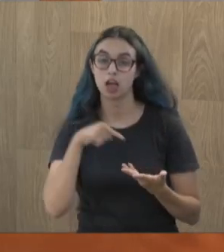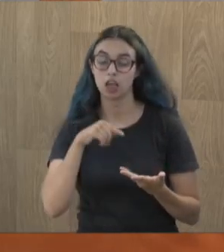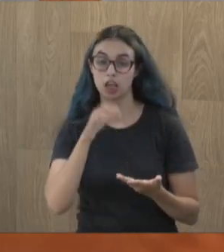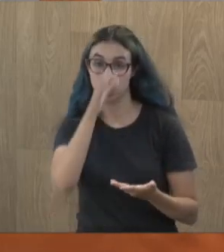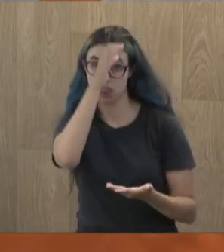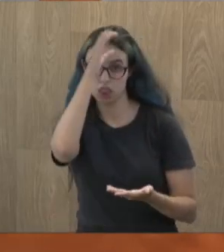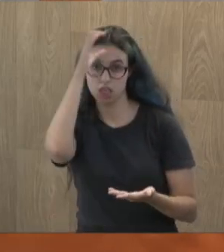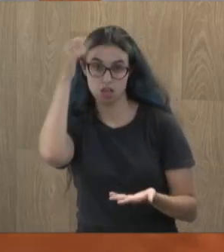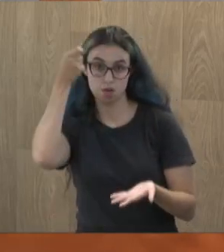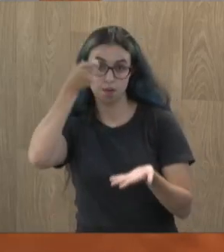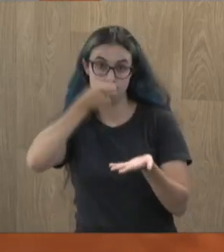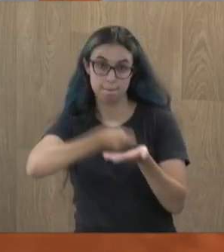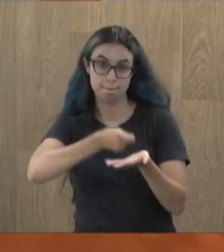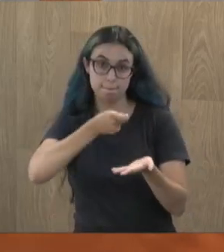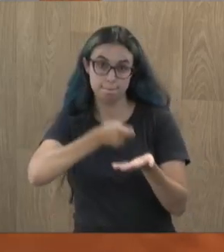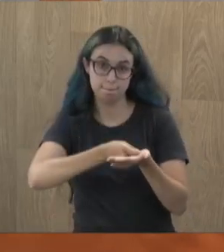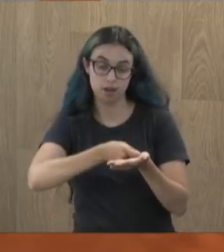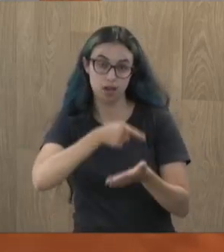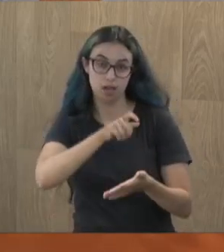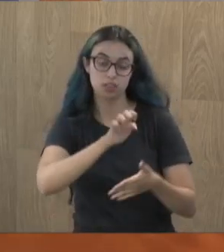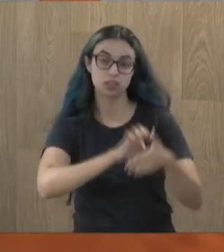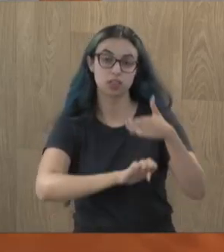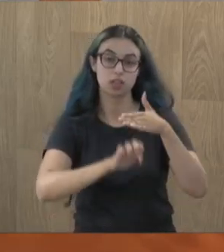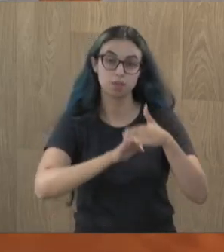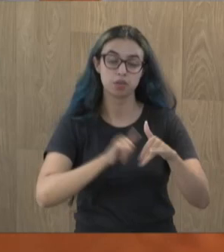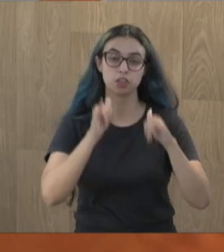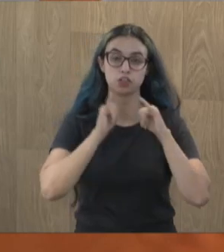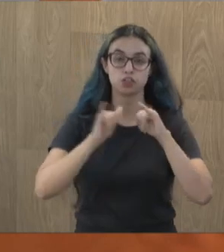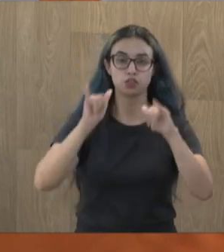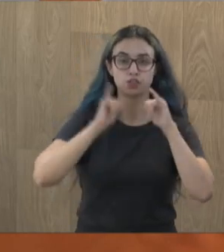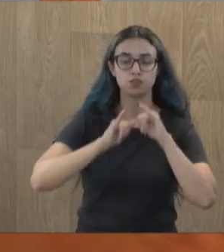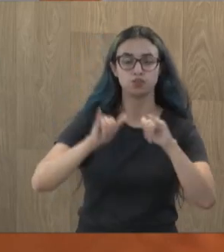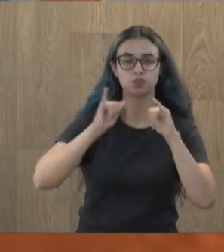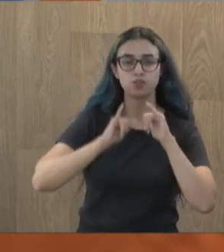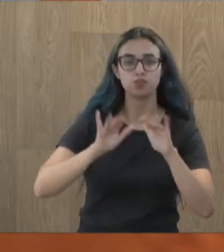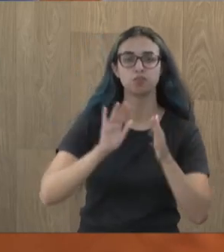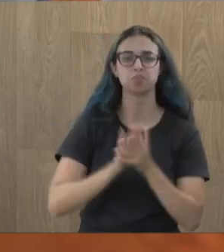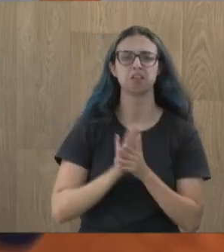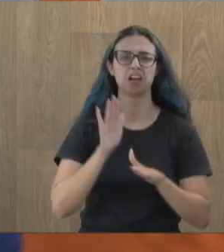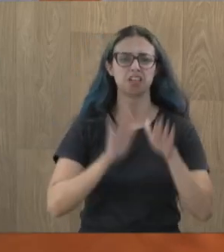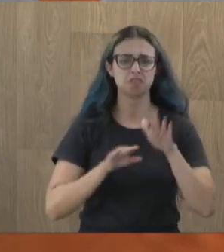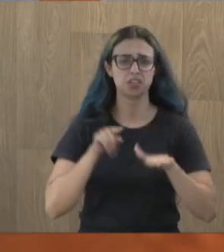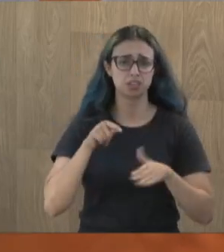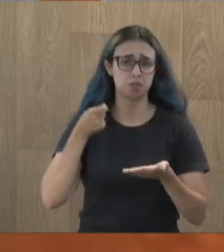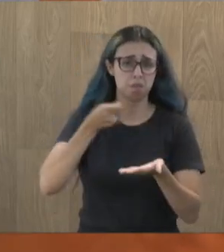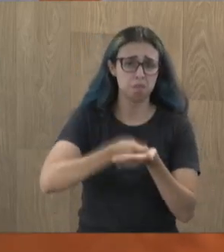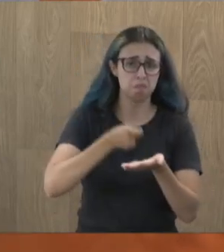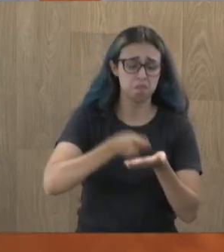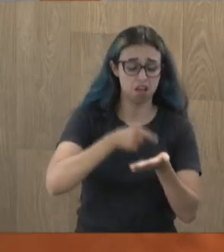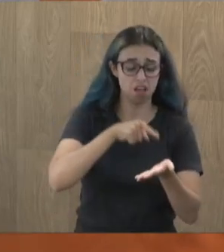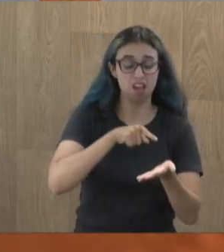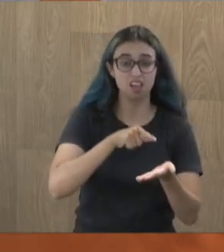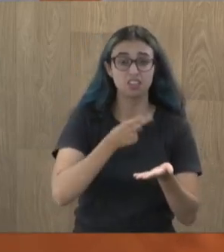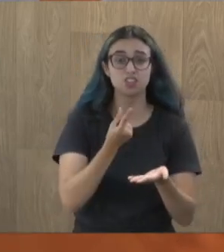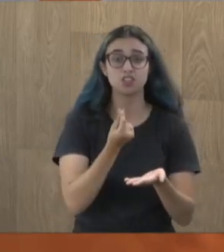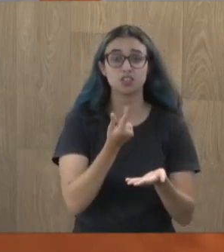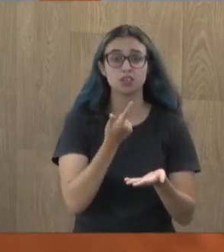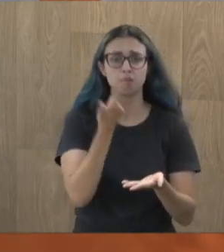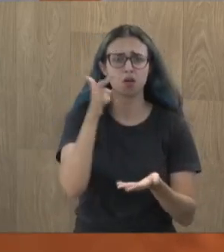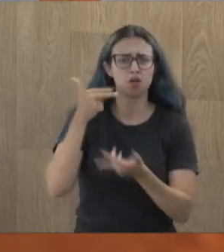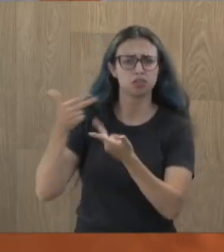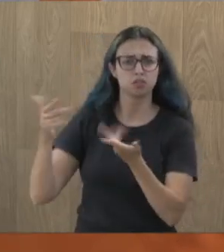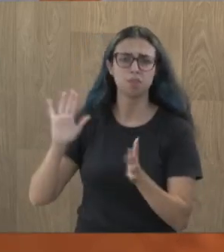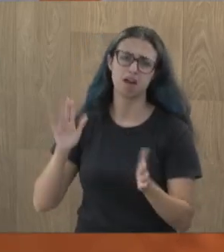dinheiro seu, do seu imposto, o dinheiro que vai lá para cima, que às vezes poderia estar fazendo até outras coisas com esse dinheiro, mas é